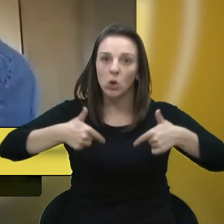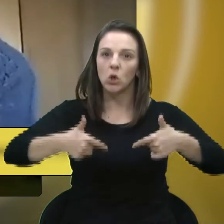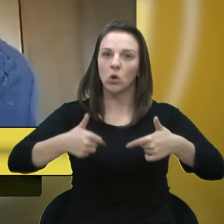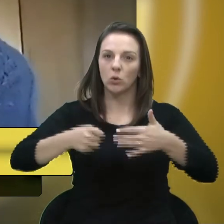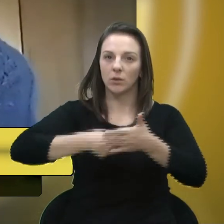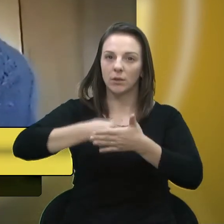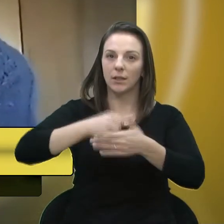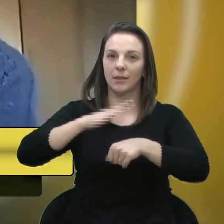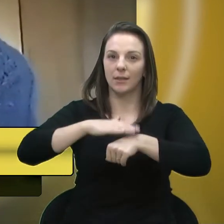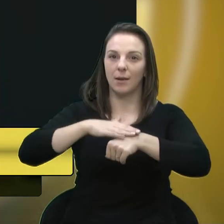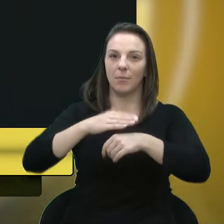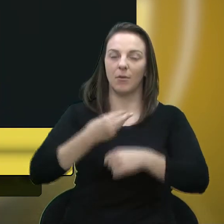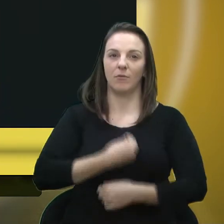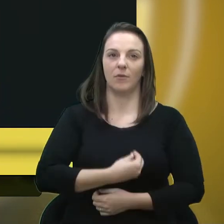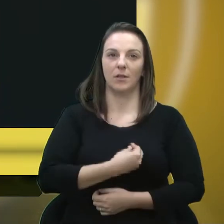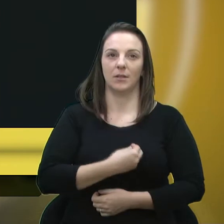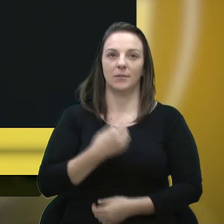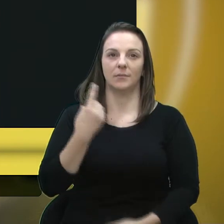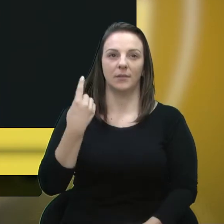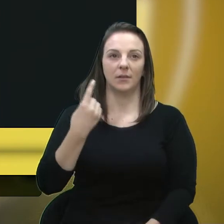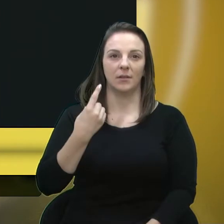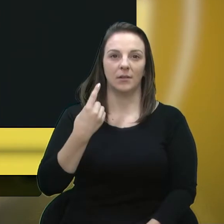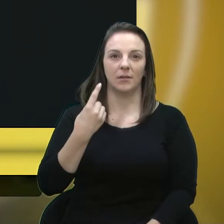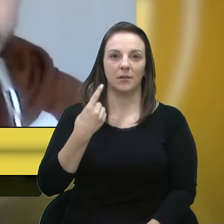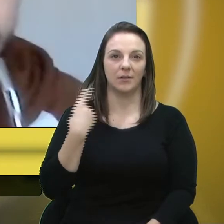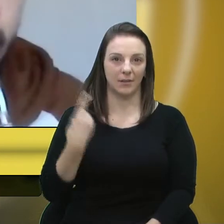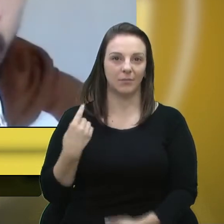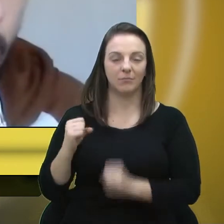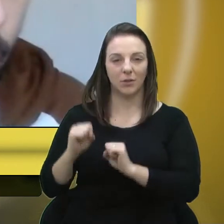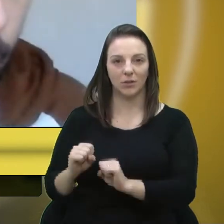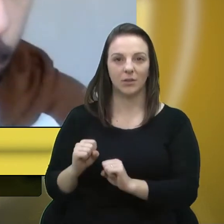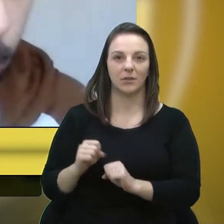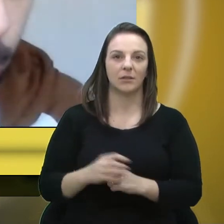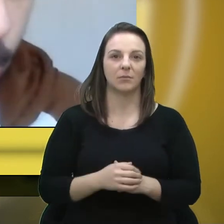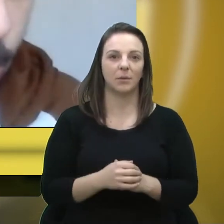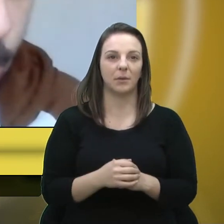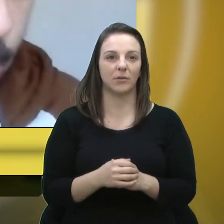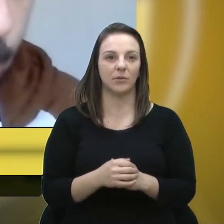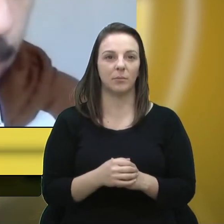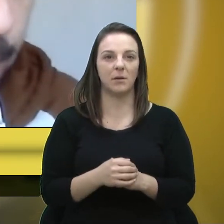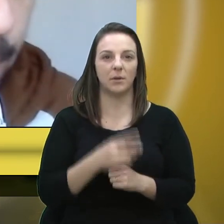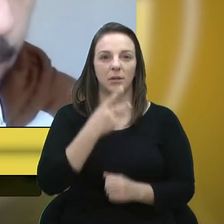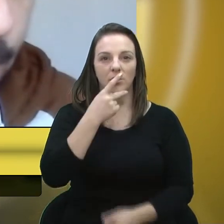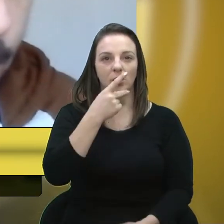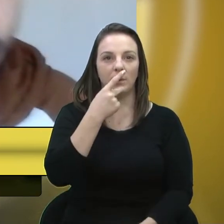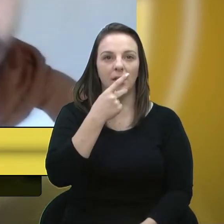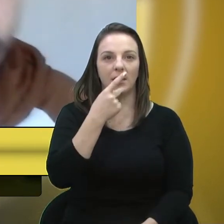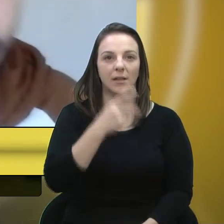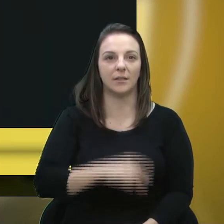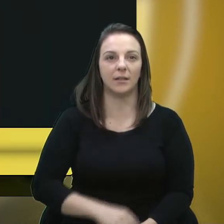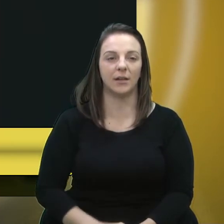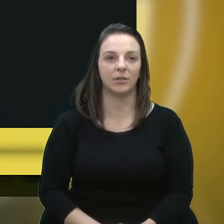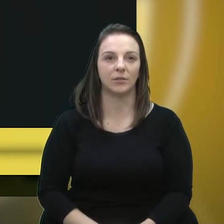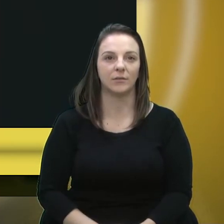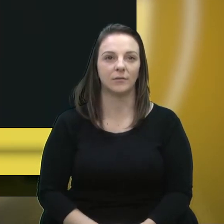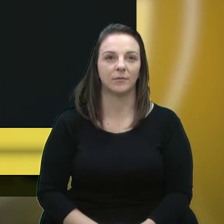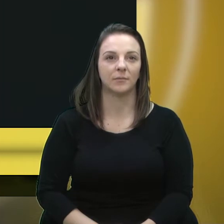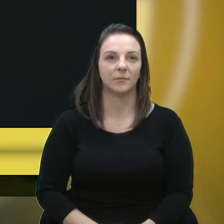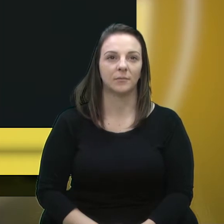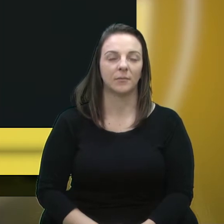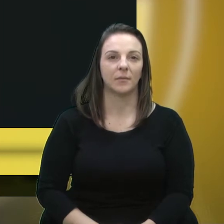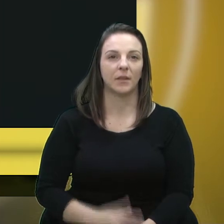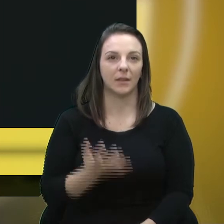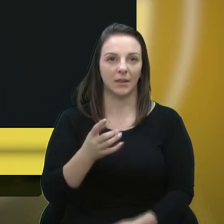Lucas, foi na última parte? A parte concedida, vereadora Denise. Bom, eu também queria deixar registrado essa